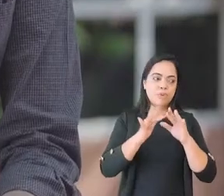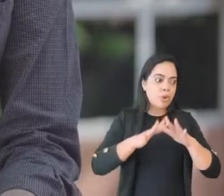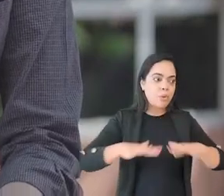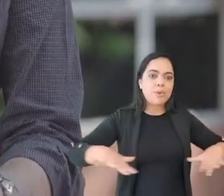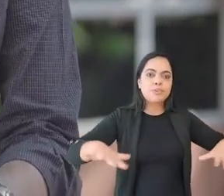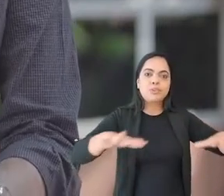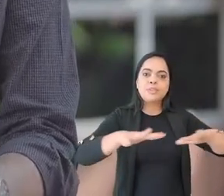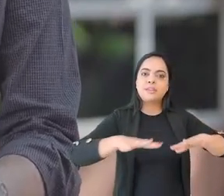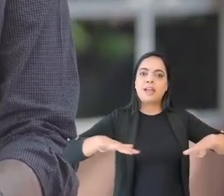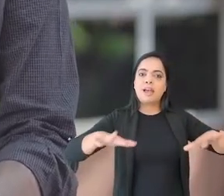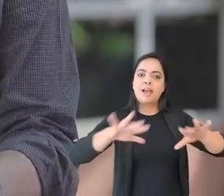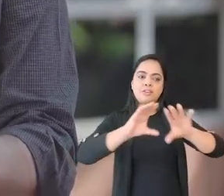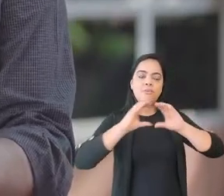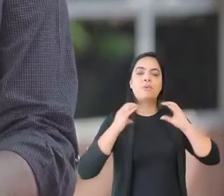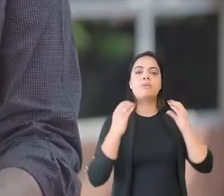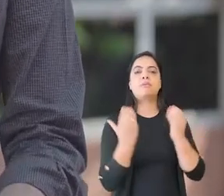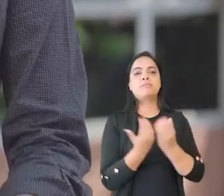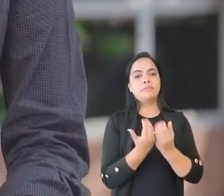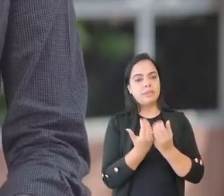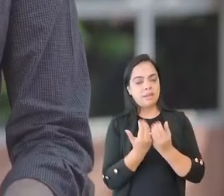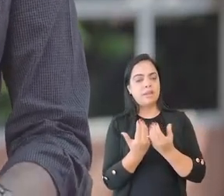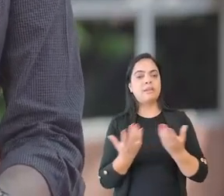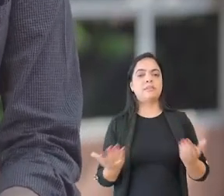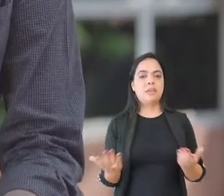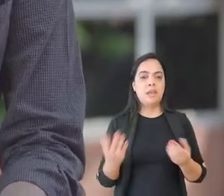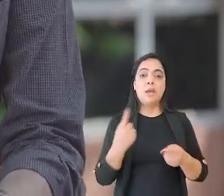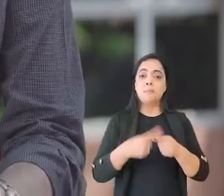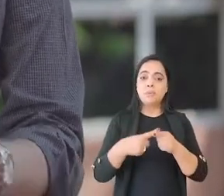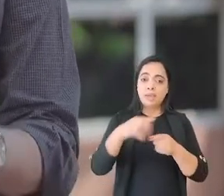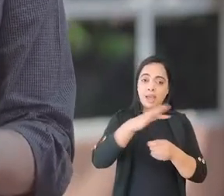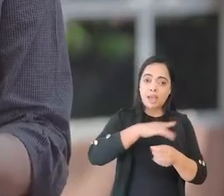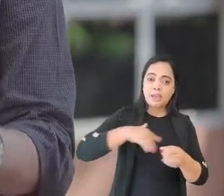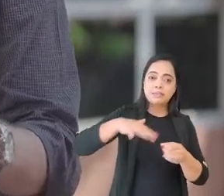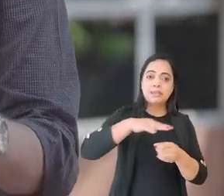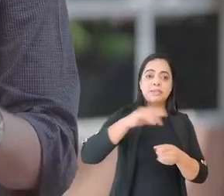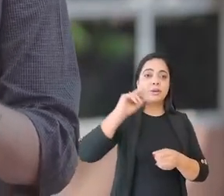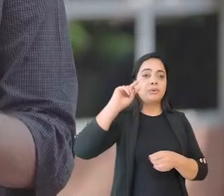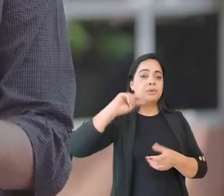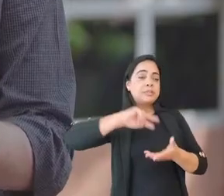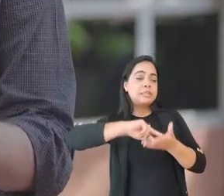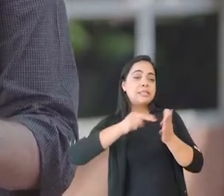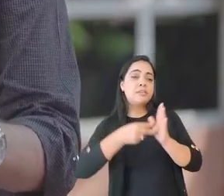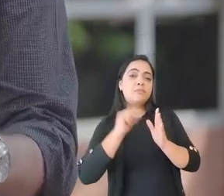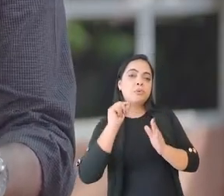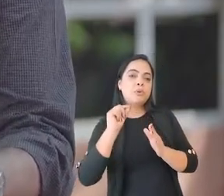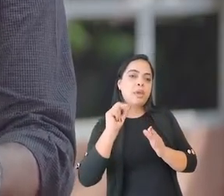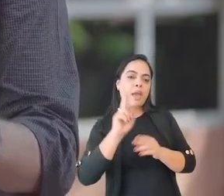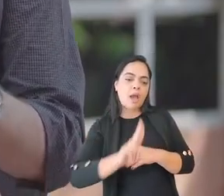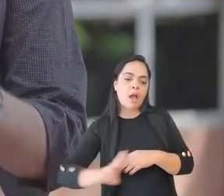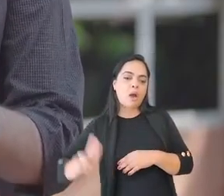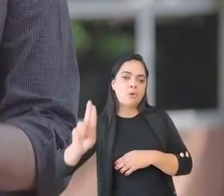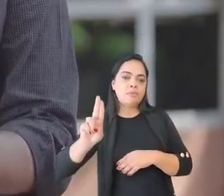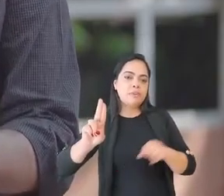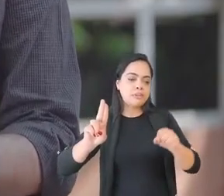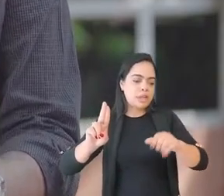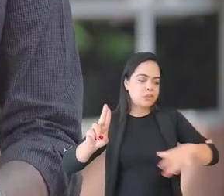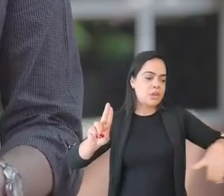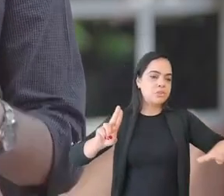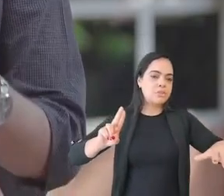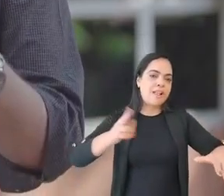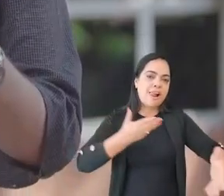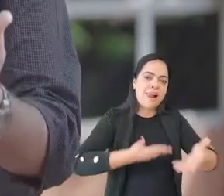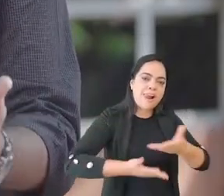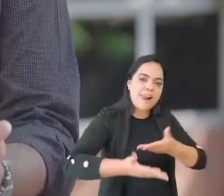sociedade, porque basicamente as atividades de extensão consistem na troca de saberes entre a universidade e a